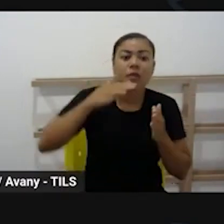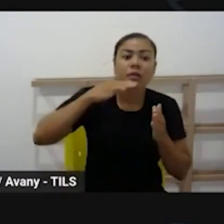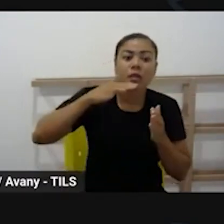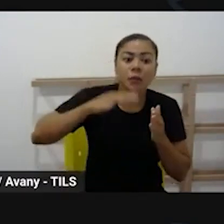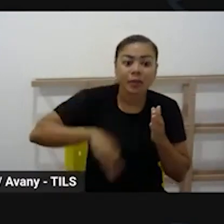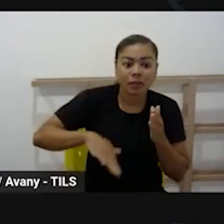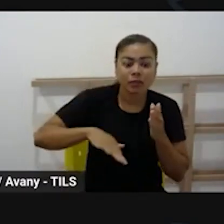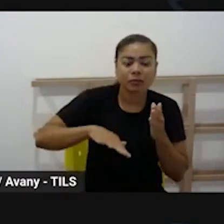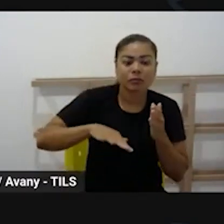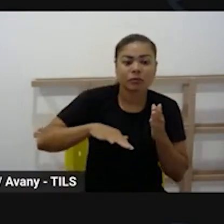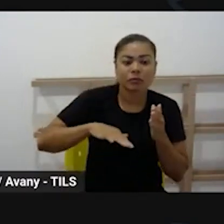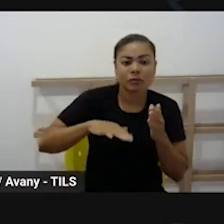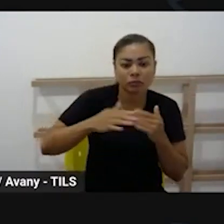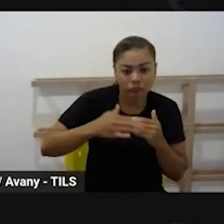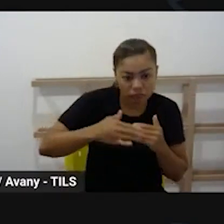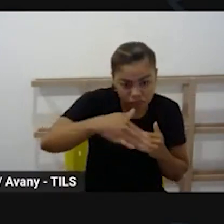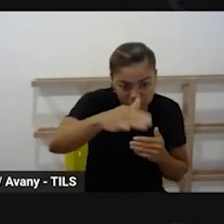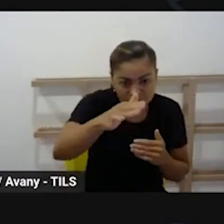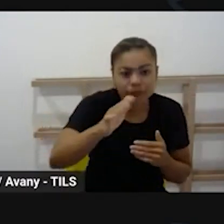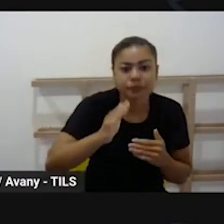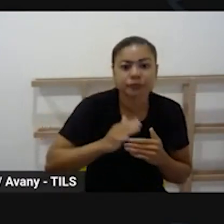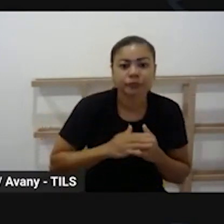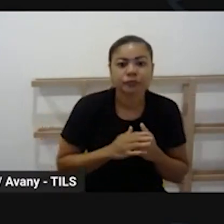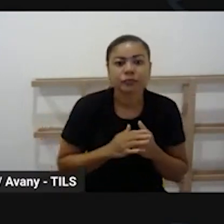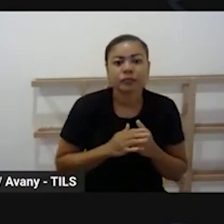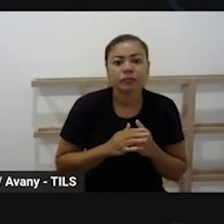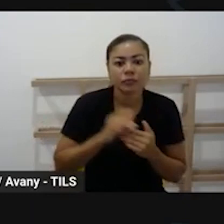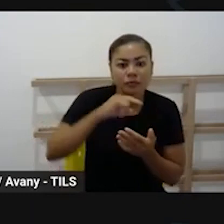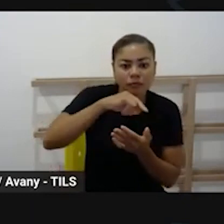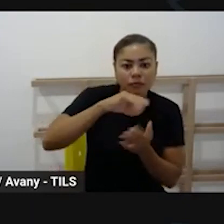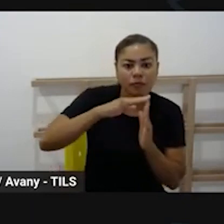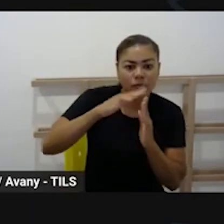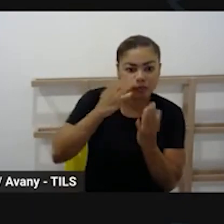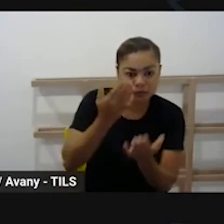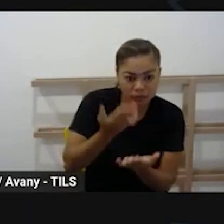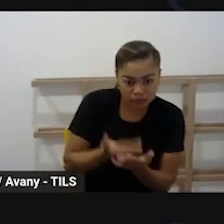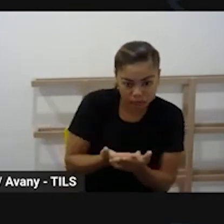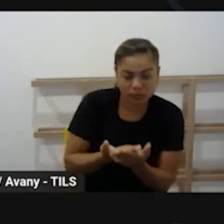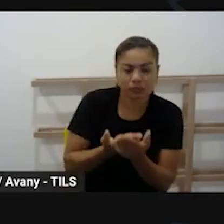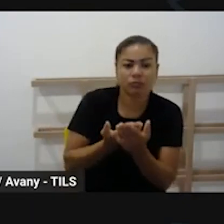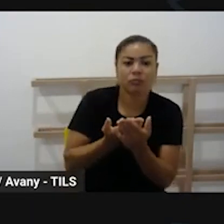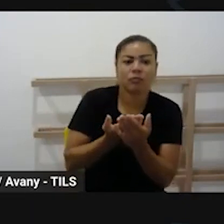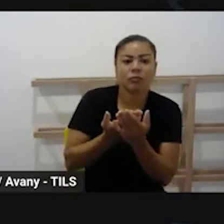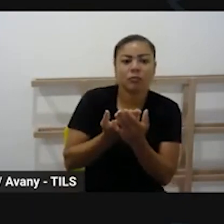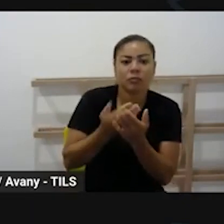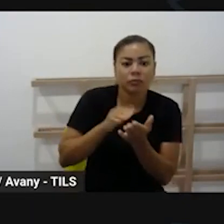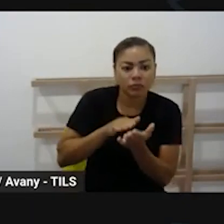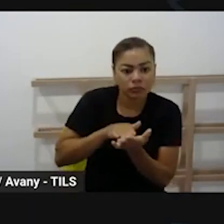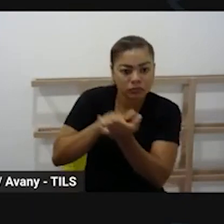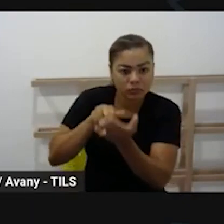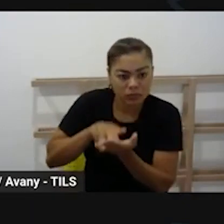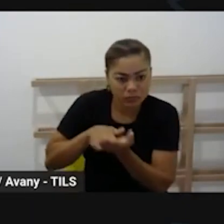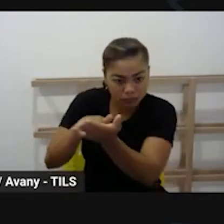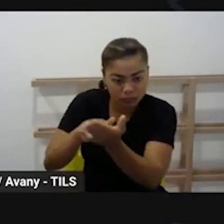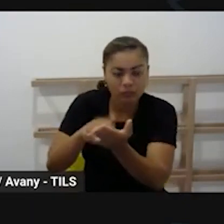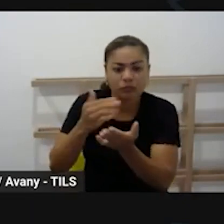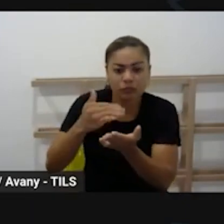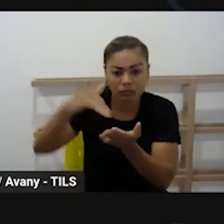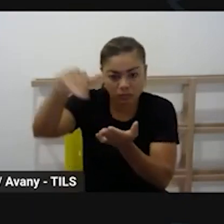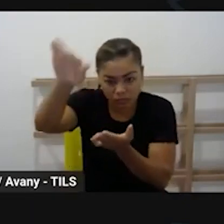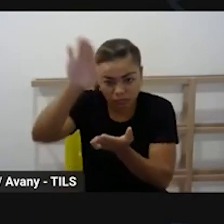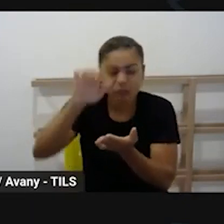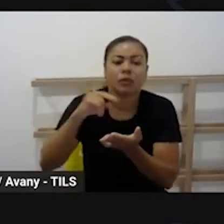que as escolas receberam um documento normativo para unificar o ensino anos